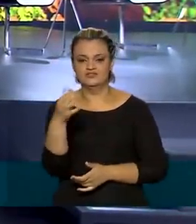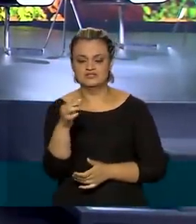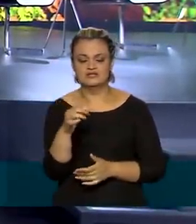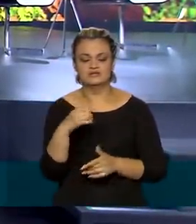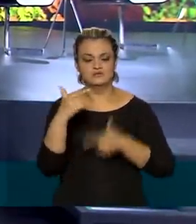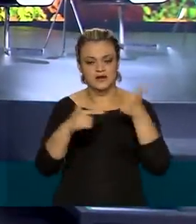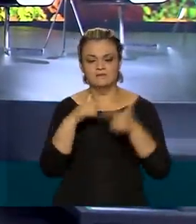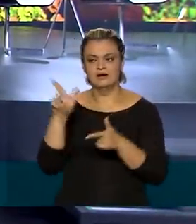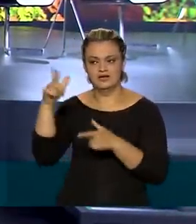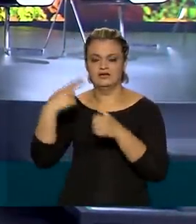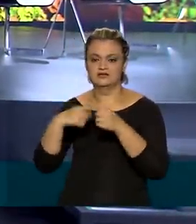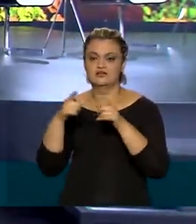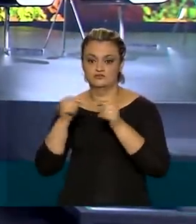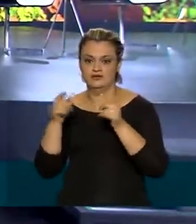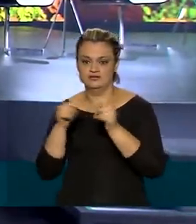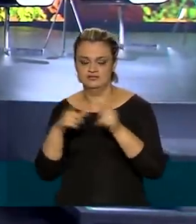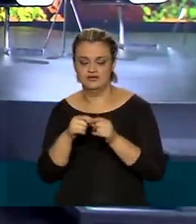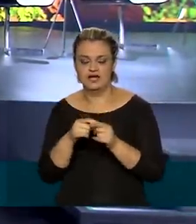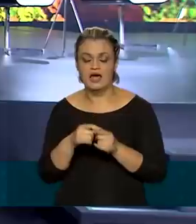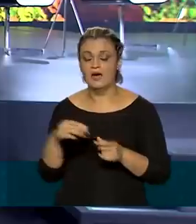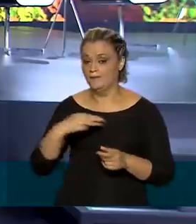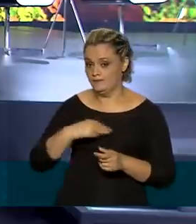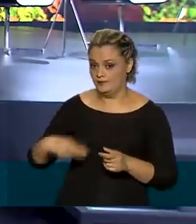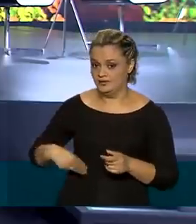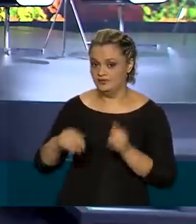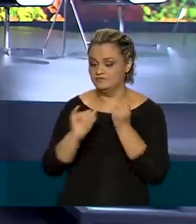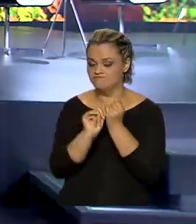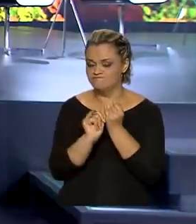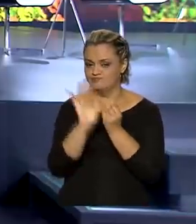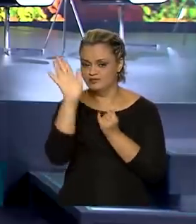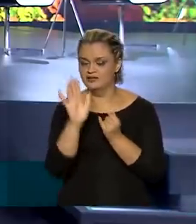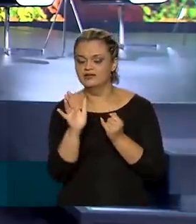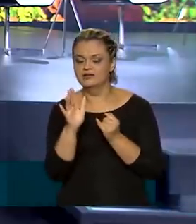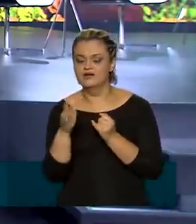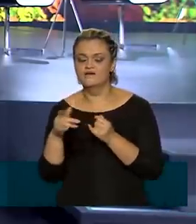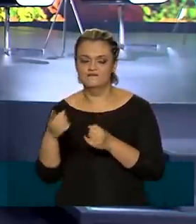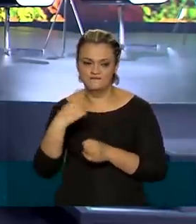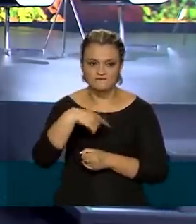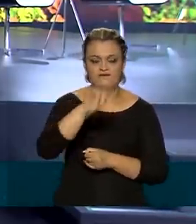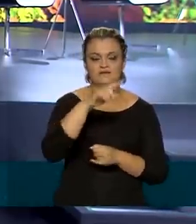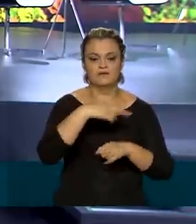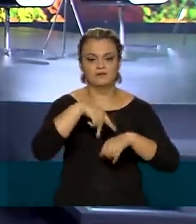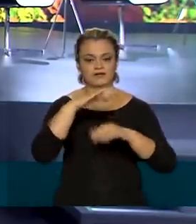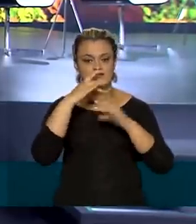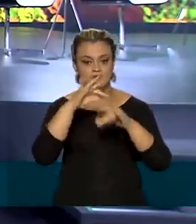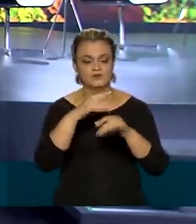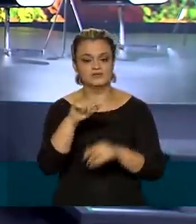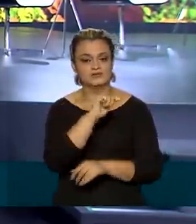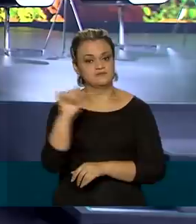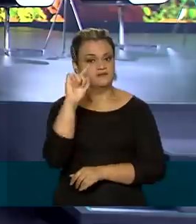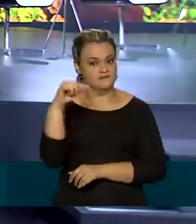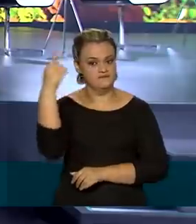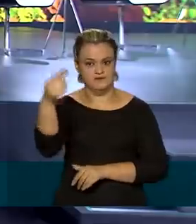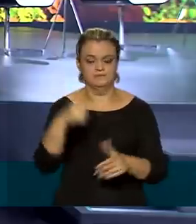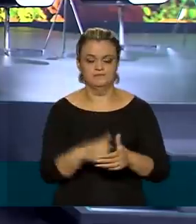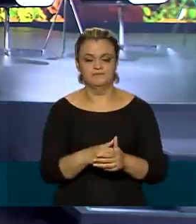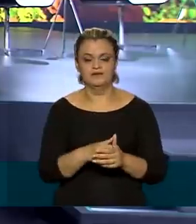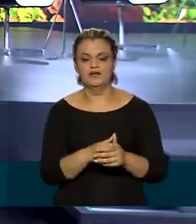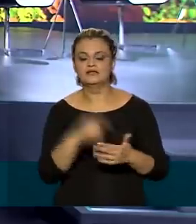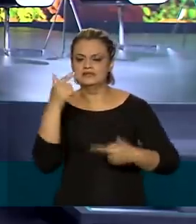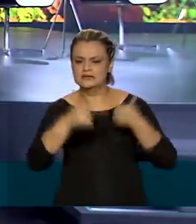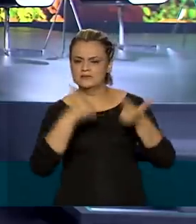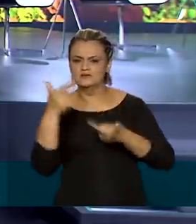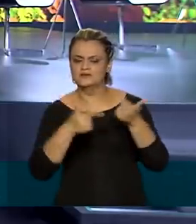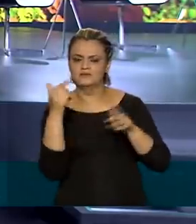Brasília. A previsão é que o ministro do Meio Ambiente, Joaquim Leite, embarque para a Escócia na semana que vem. Além de apresentar os